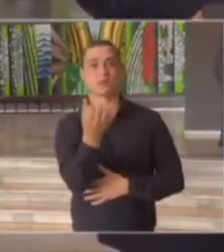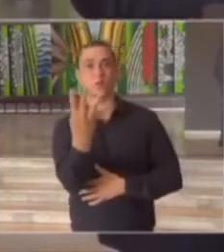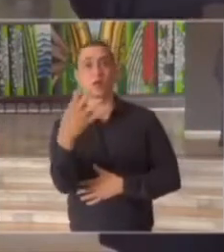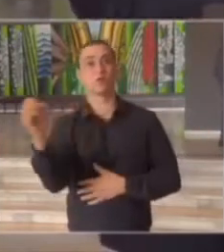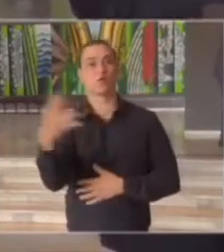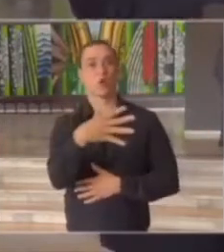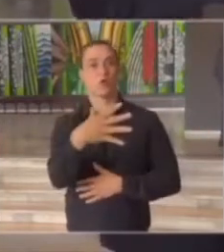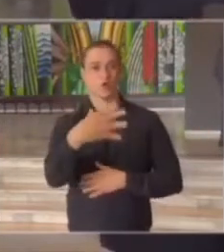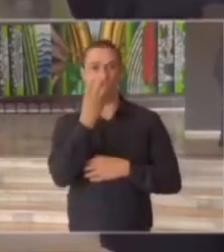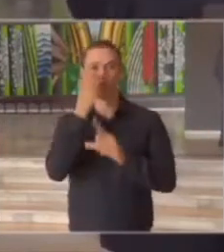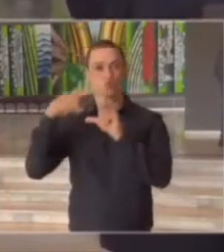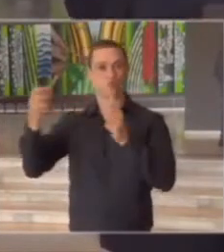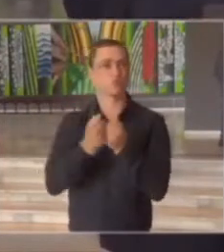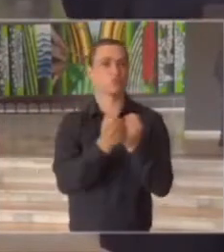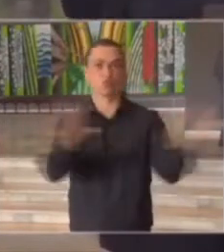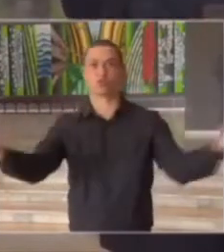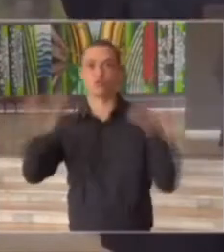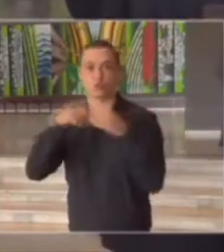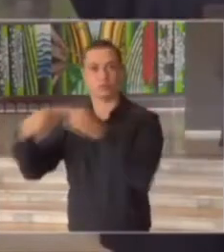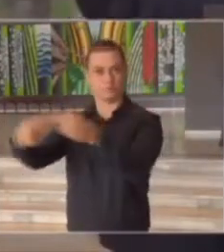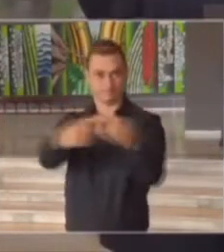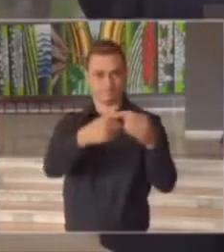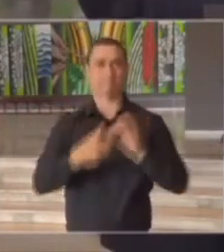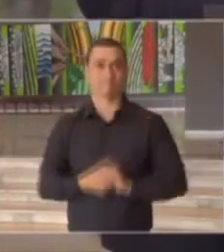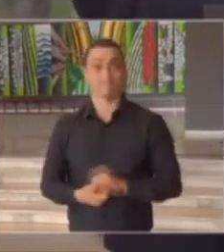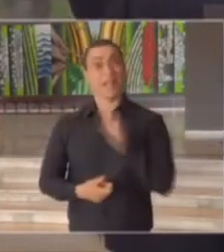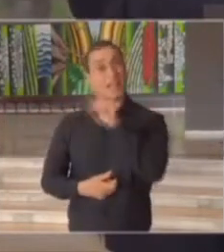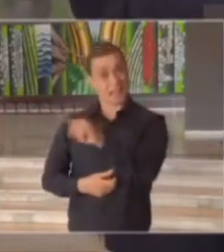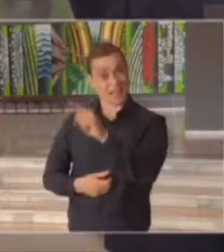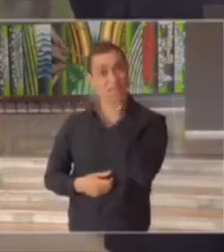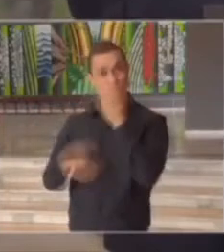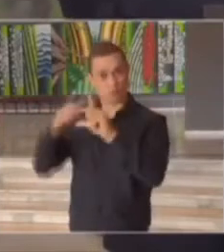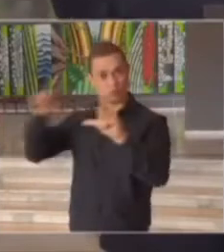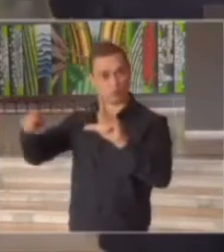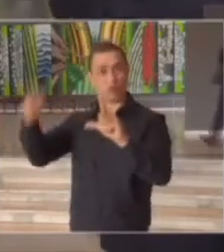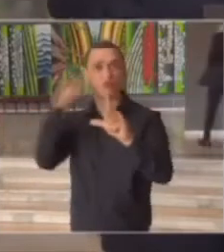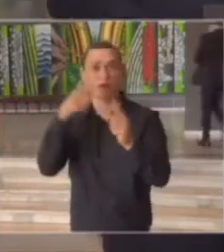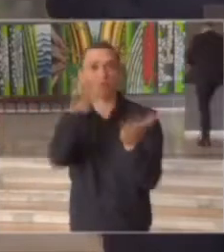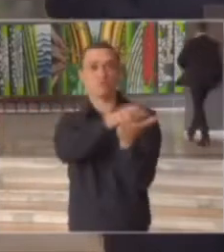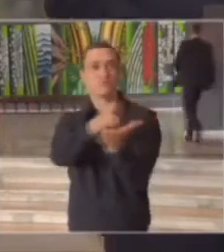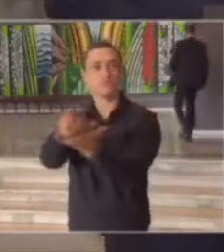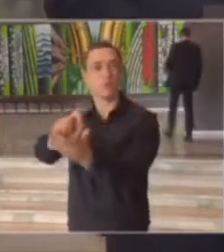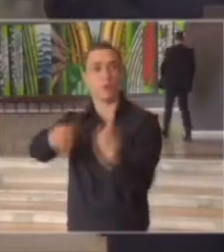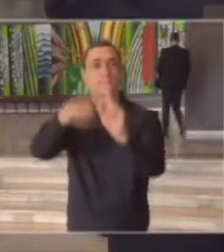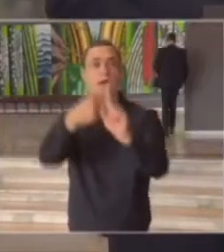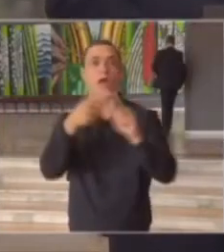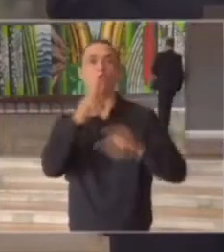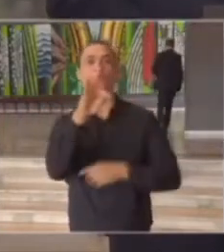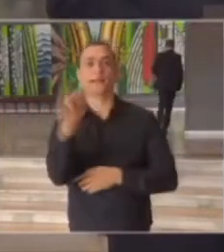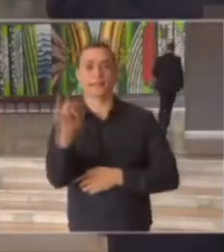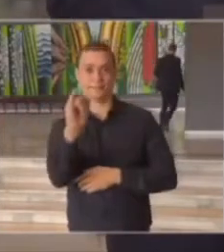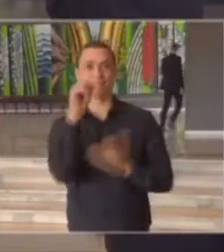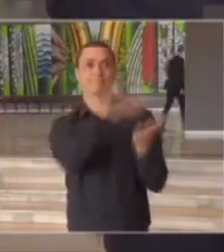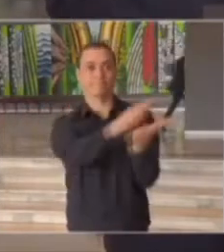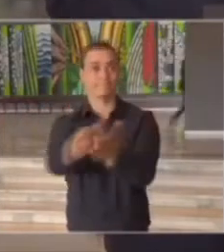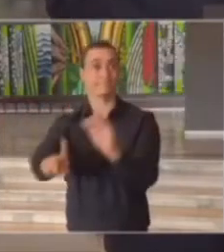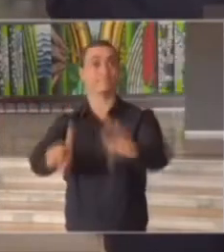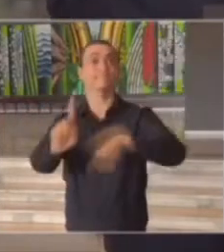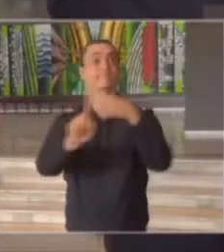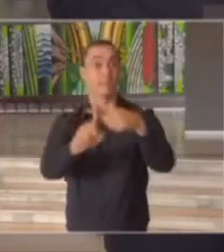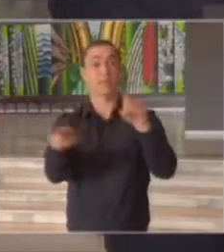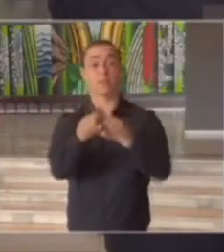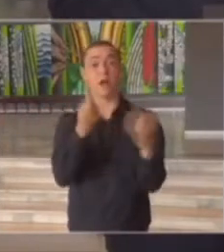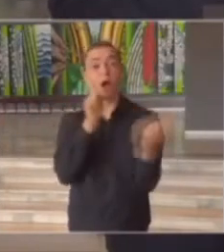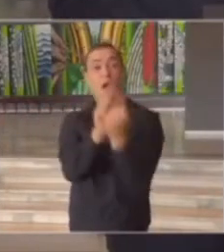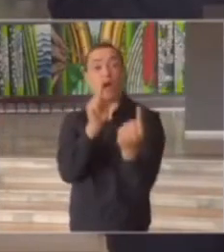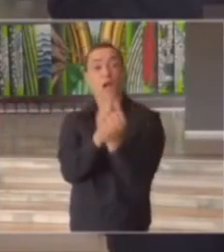de UTI e um sistema de atendimento na rede pública estadual e rede pública municipal